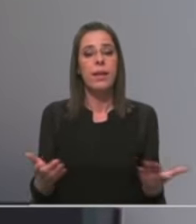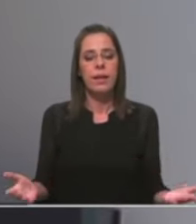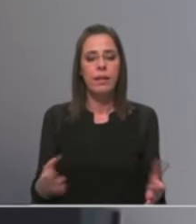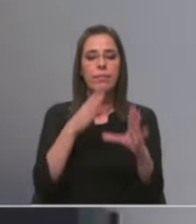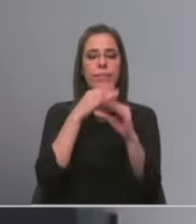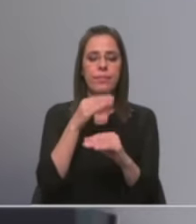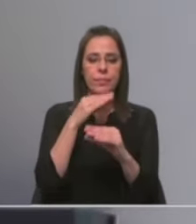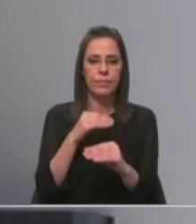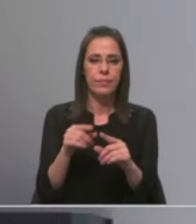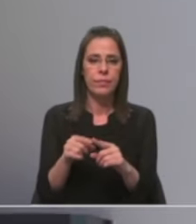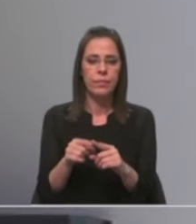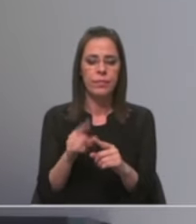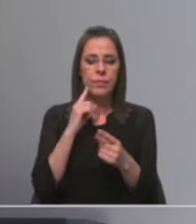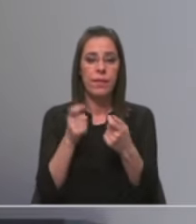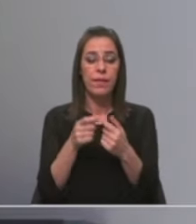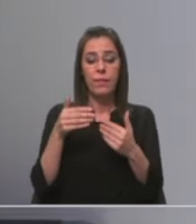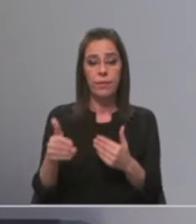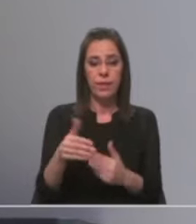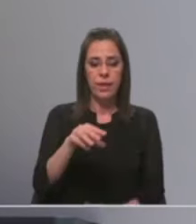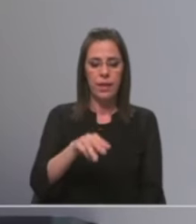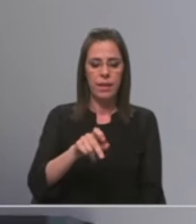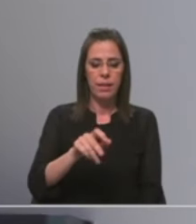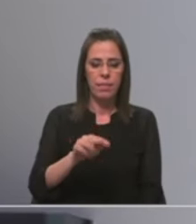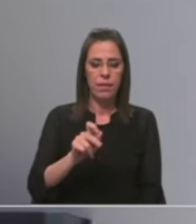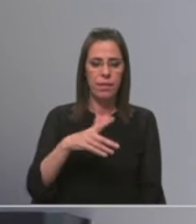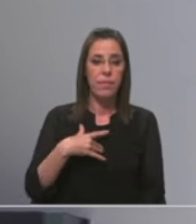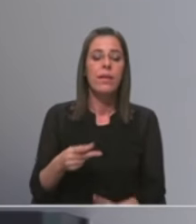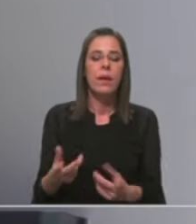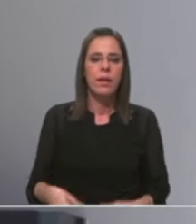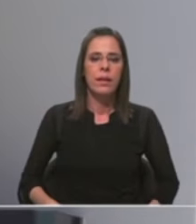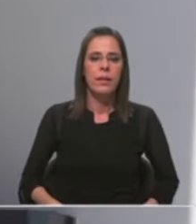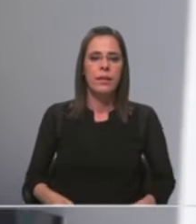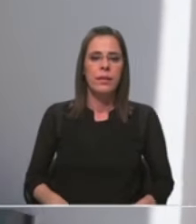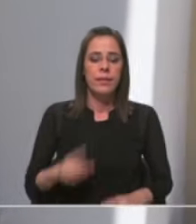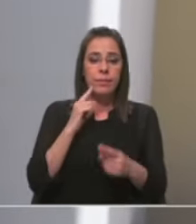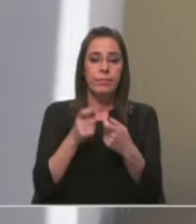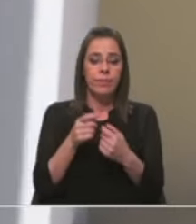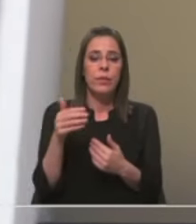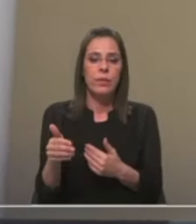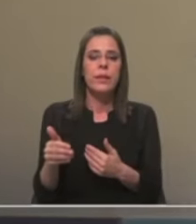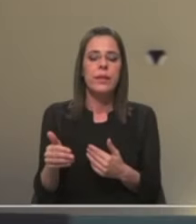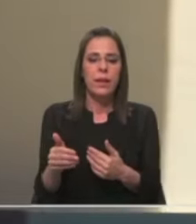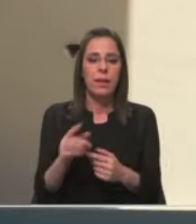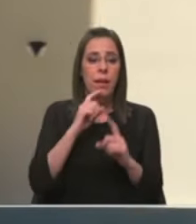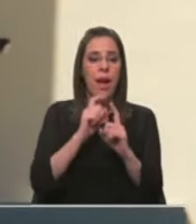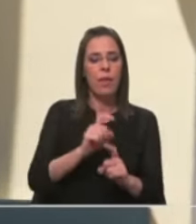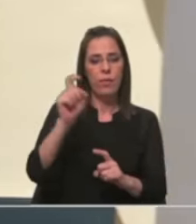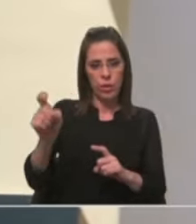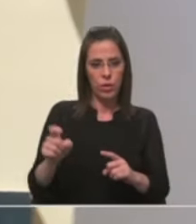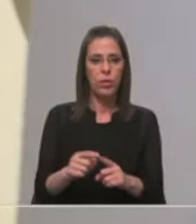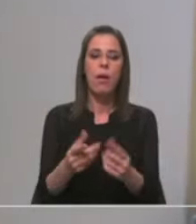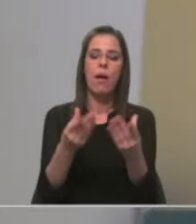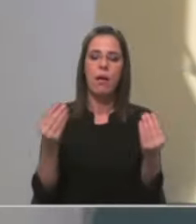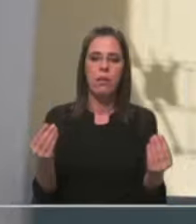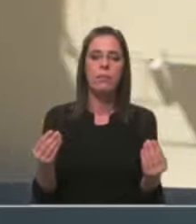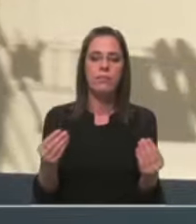à conversa com uma vizinha, Mafalda Gonçalves, que terá sido esta vizinha, então, que deu o alerta e que, muitas